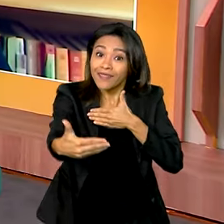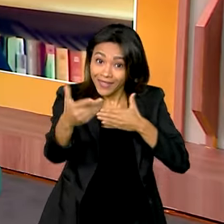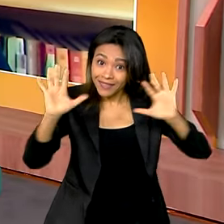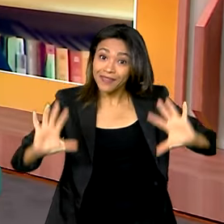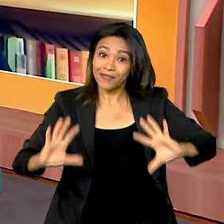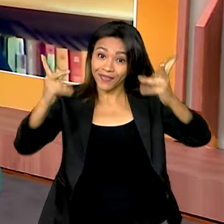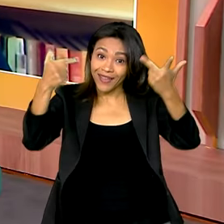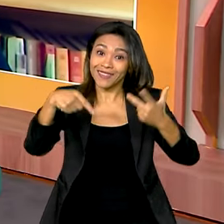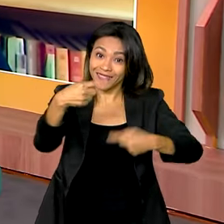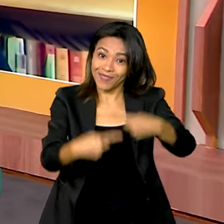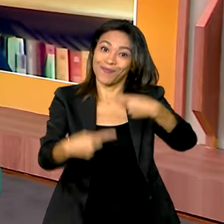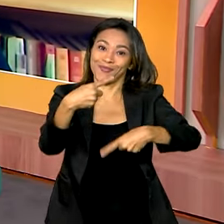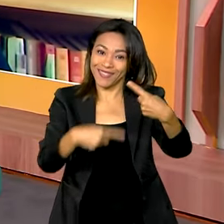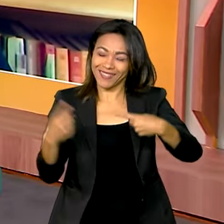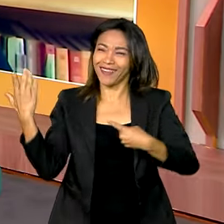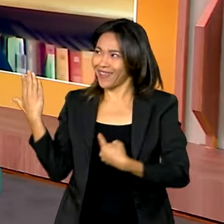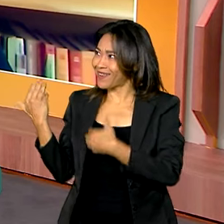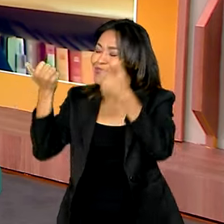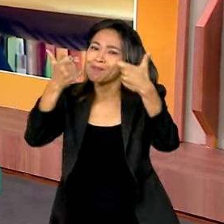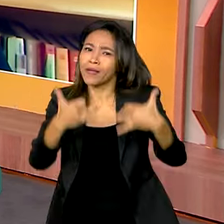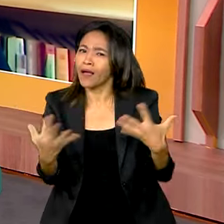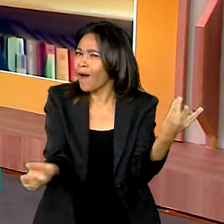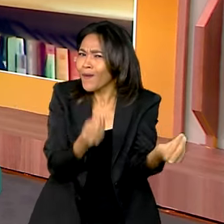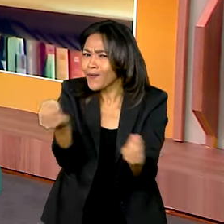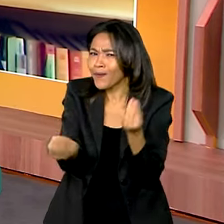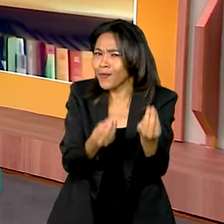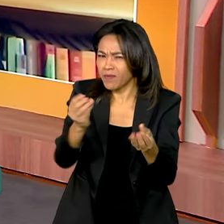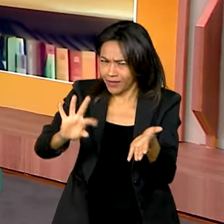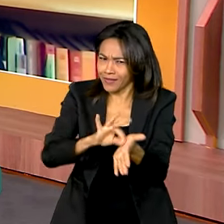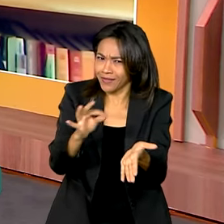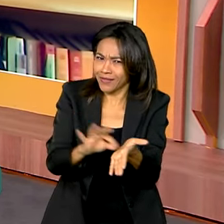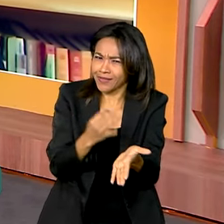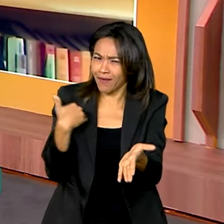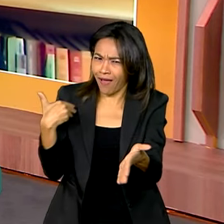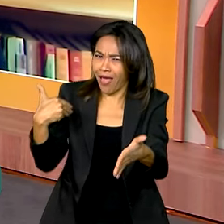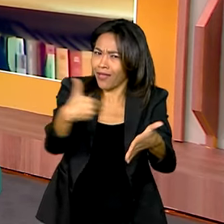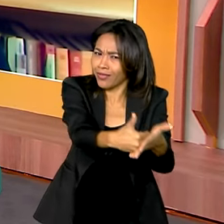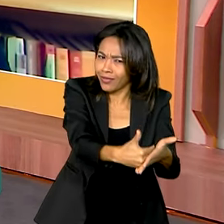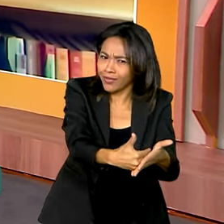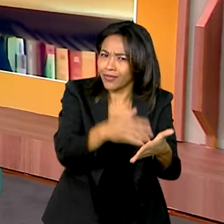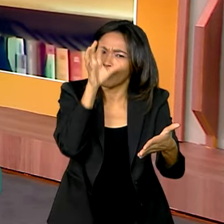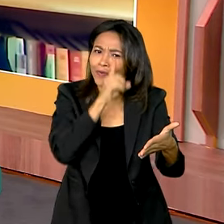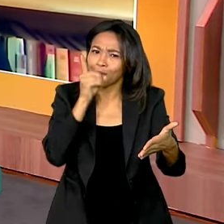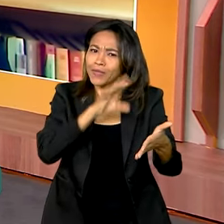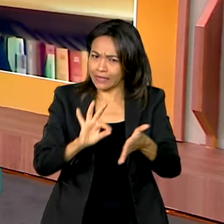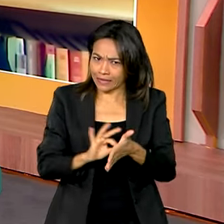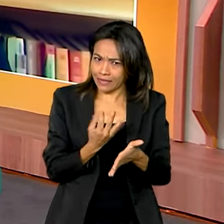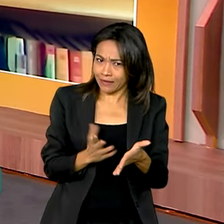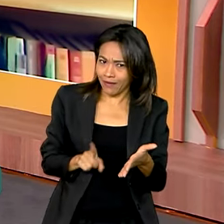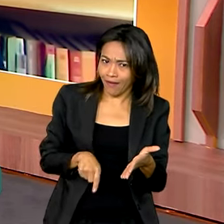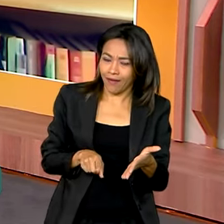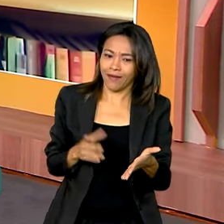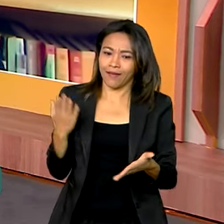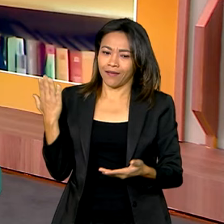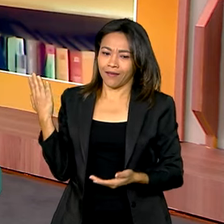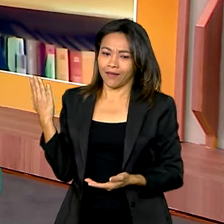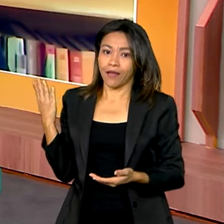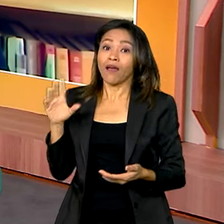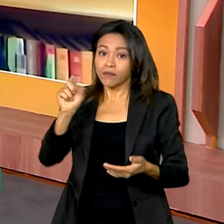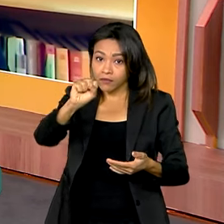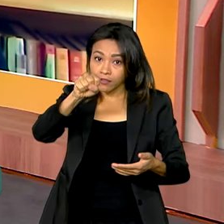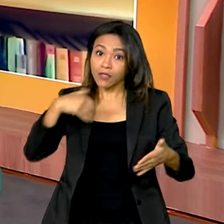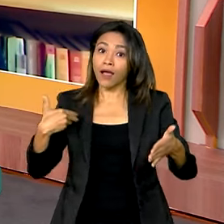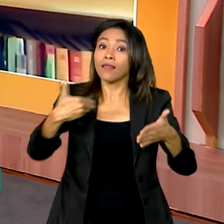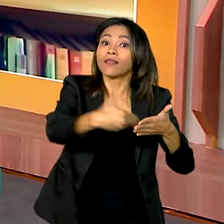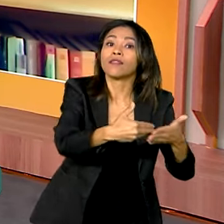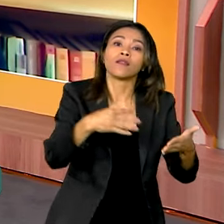política e a ministra Margareth vai dizer pra gente como é que faz. Parece que uma inscrição, né, ministra? Até domingo as pessoas podem se inscrever, é isso? Até domingo.